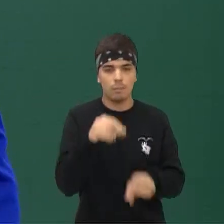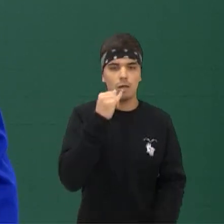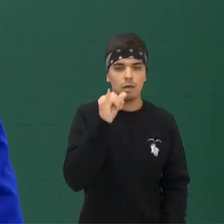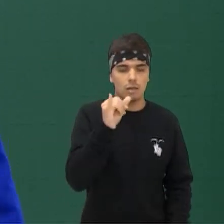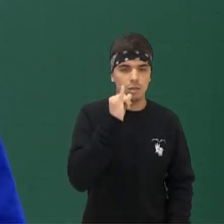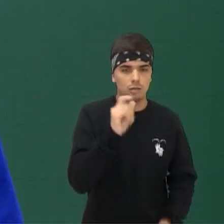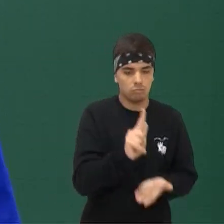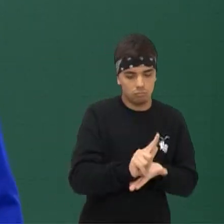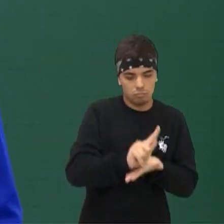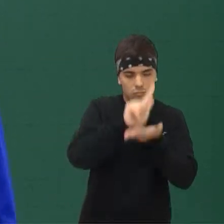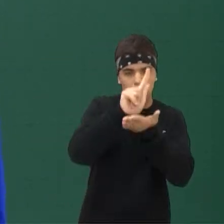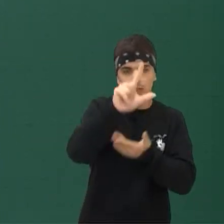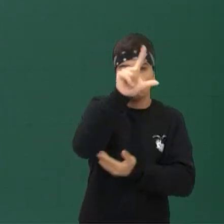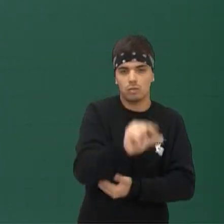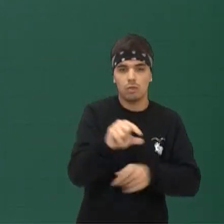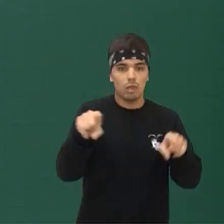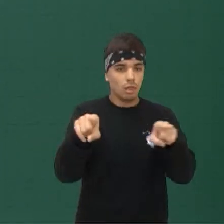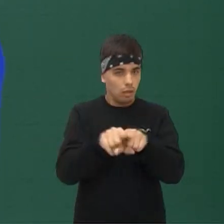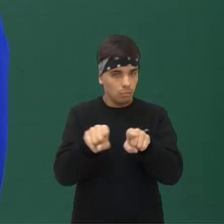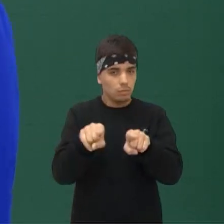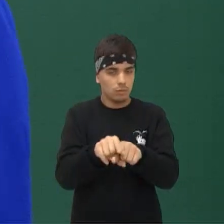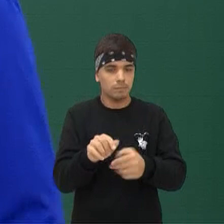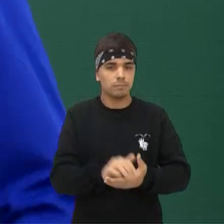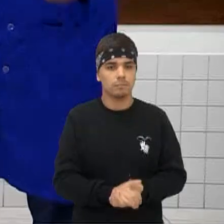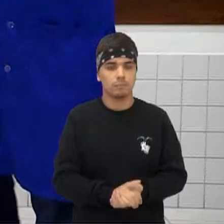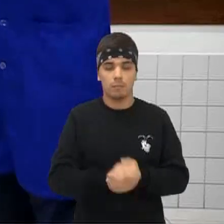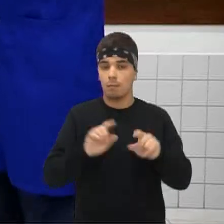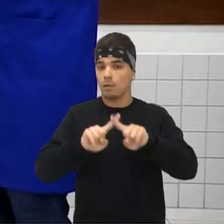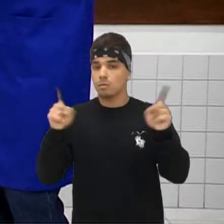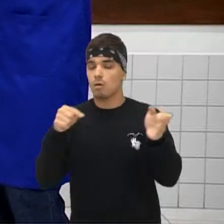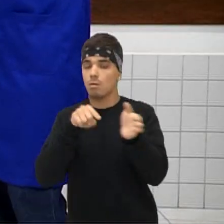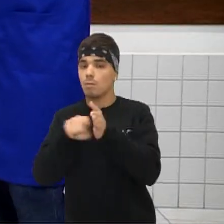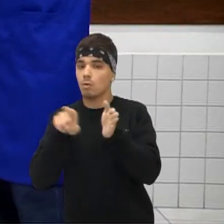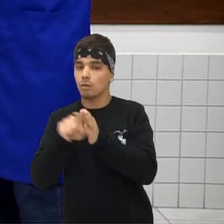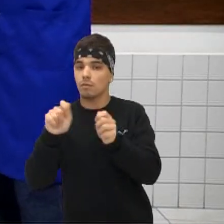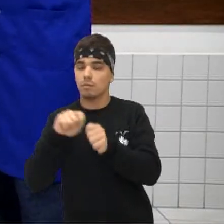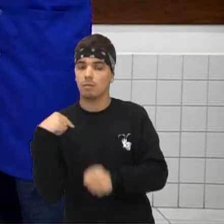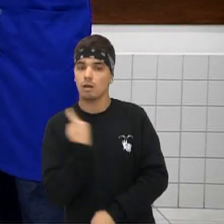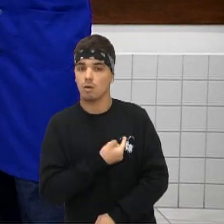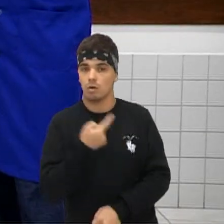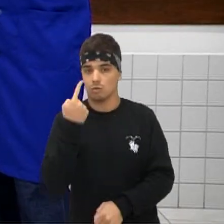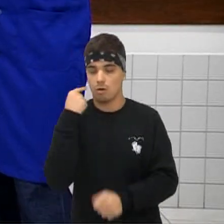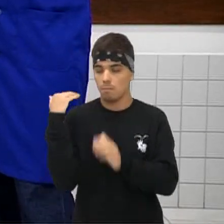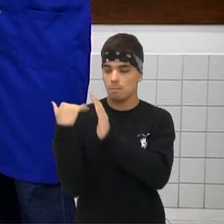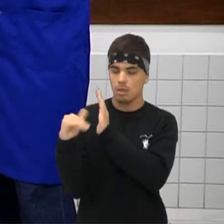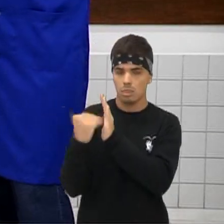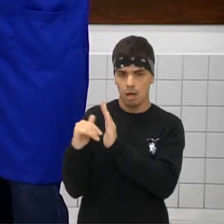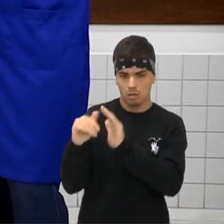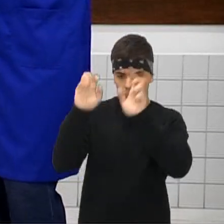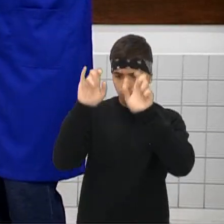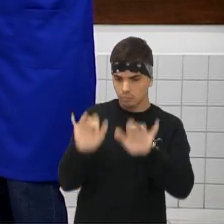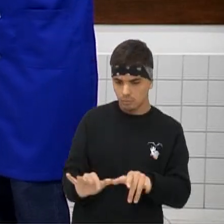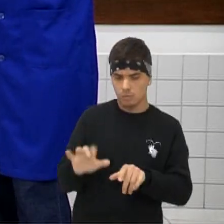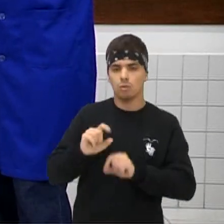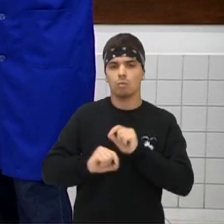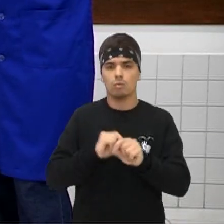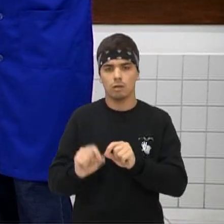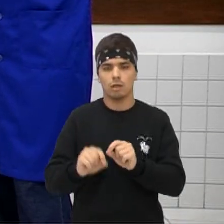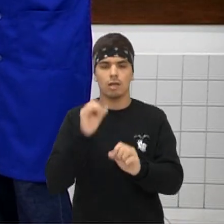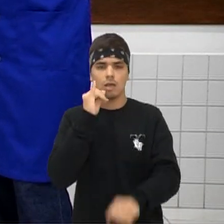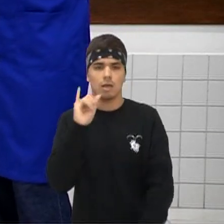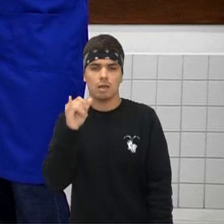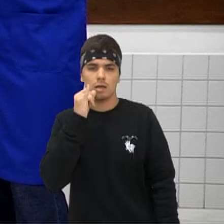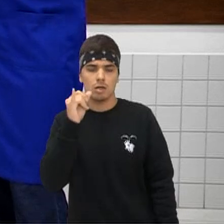gravitacional está reduzindo também Ok? Professor Gustavo, uma pergunta que fizeram para a gente aqui Mandaram lá E o que é energia